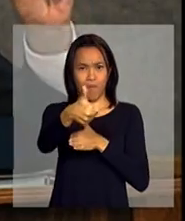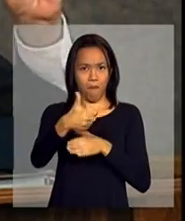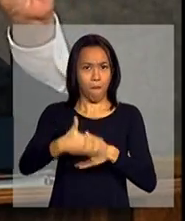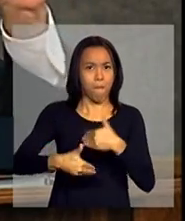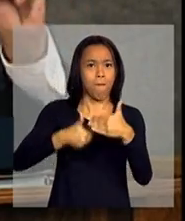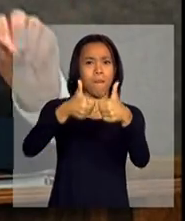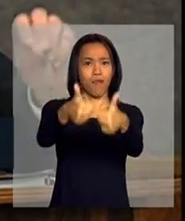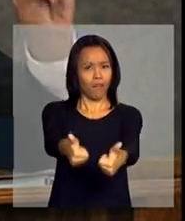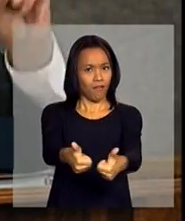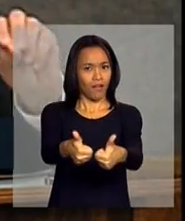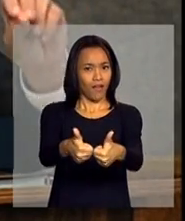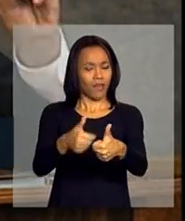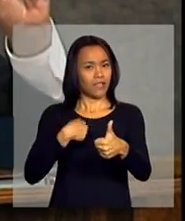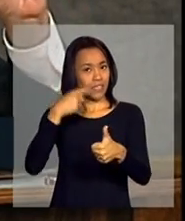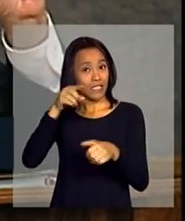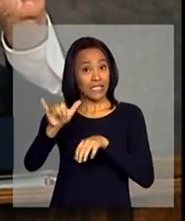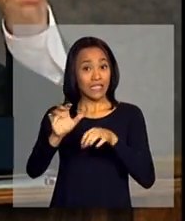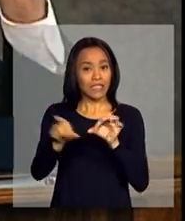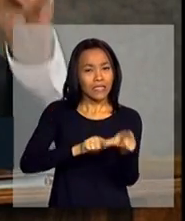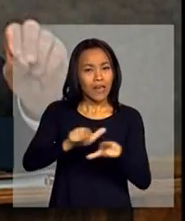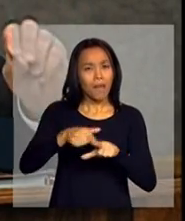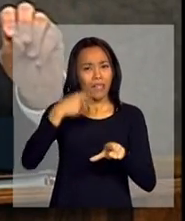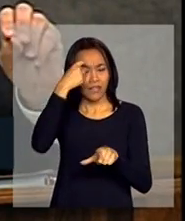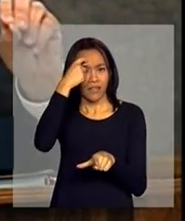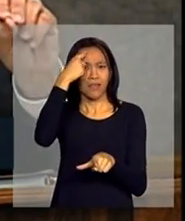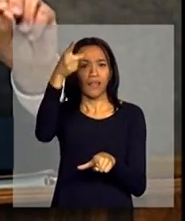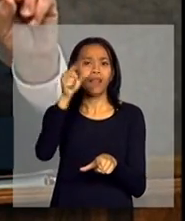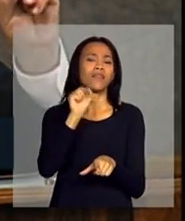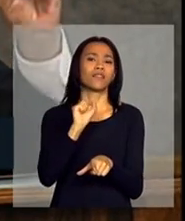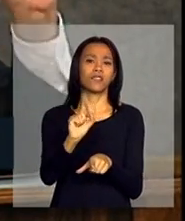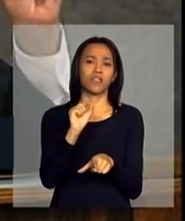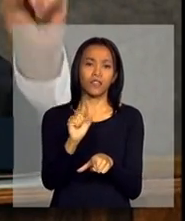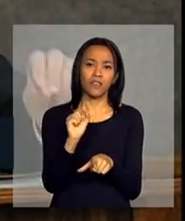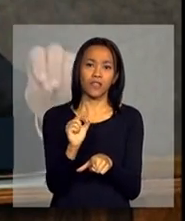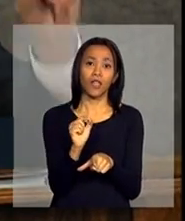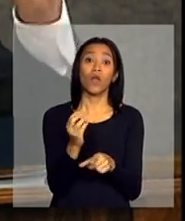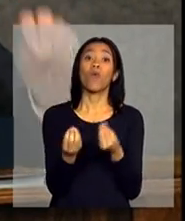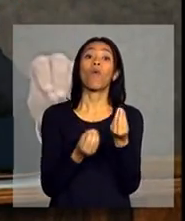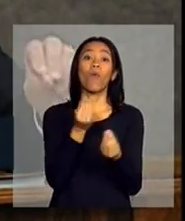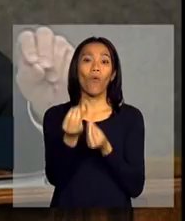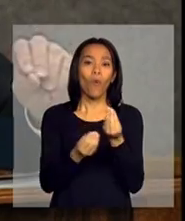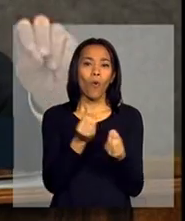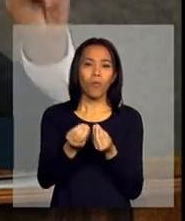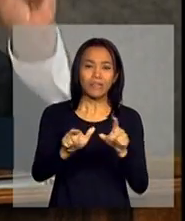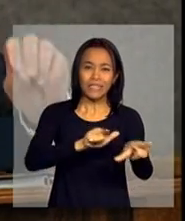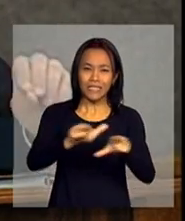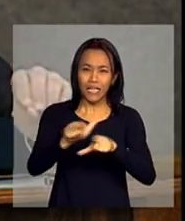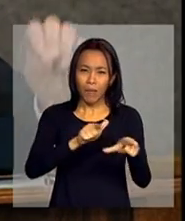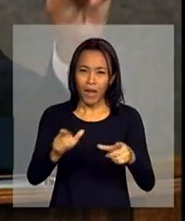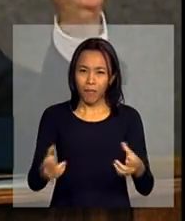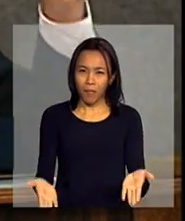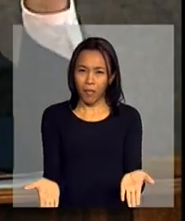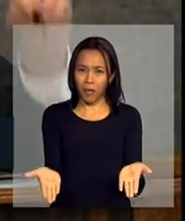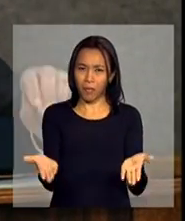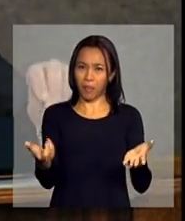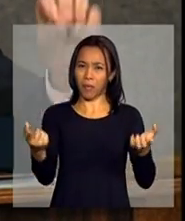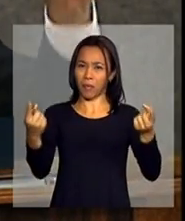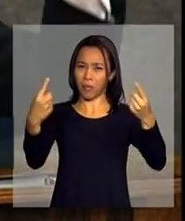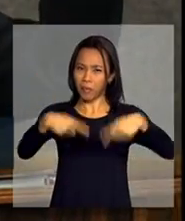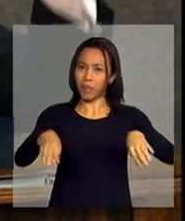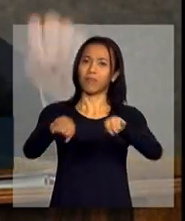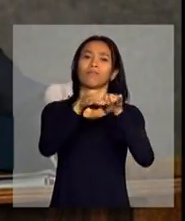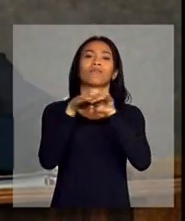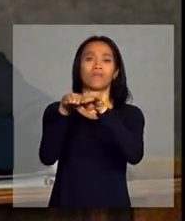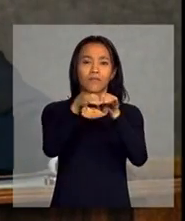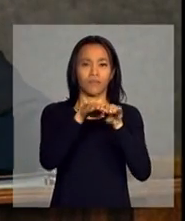para trabalhar essa ideia da atuação competitiva, eficiente da pequena empresa nos interstícios